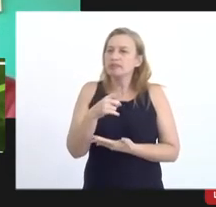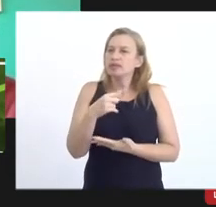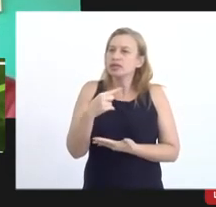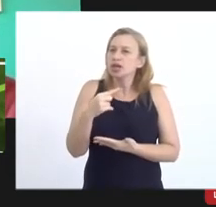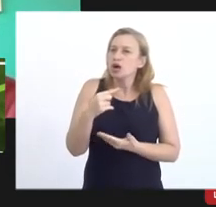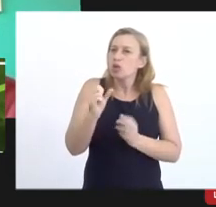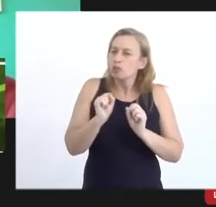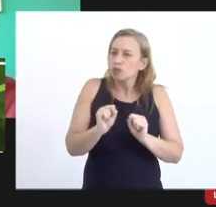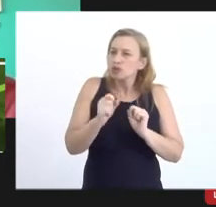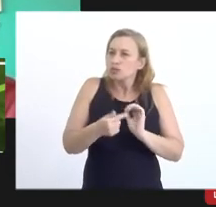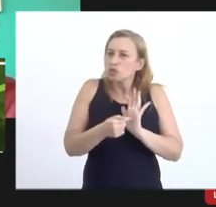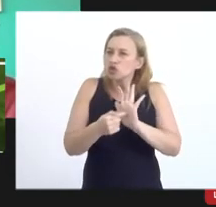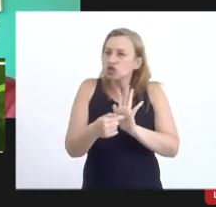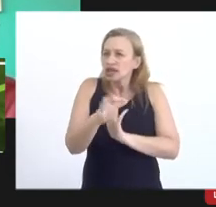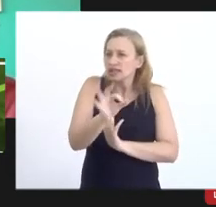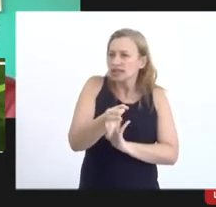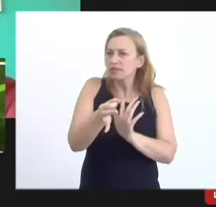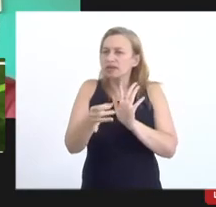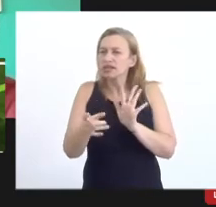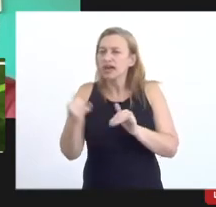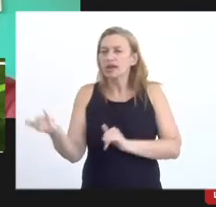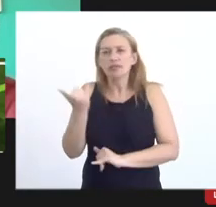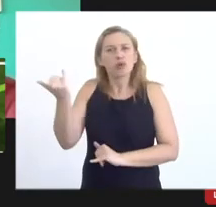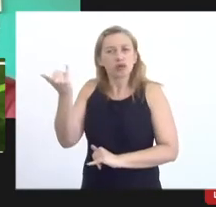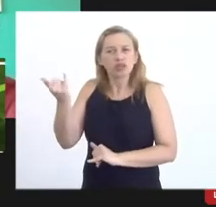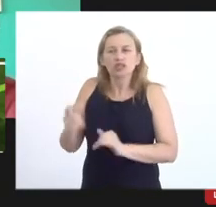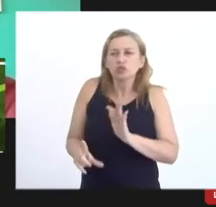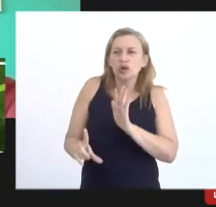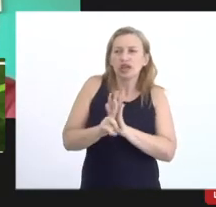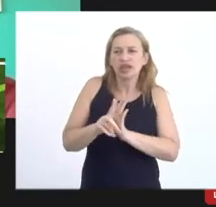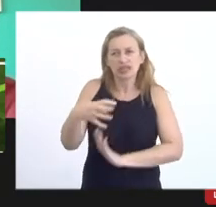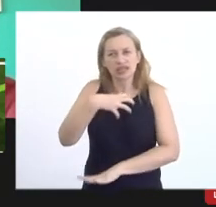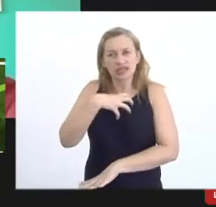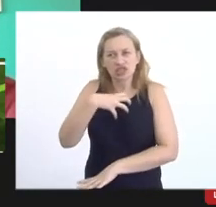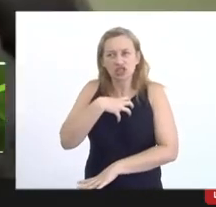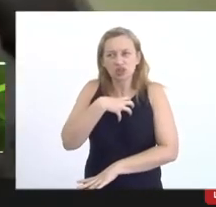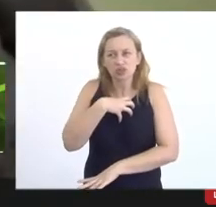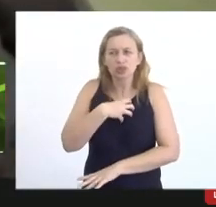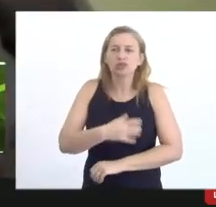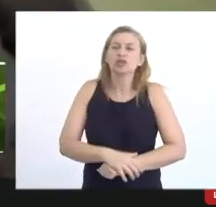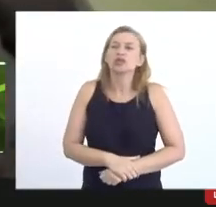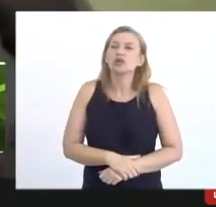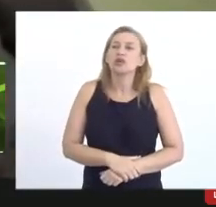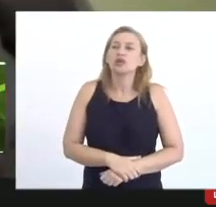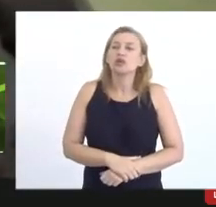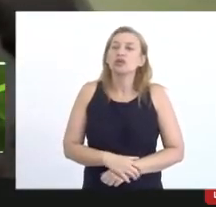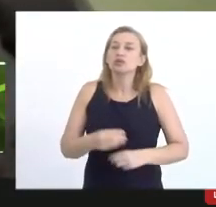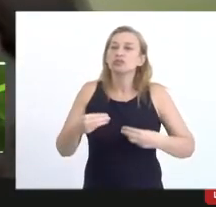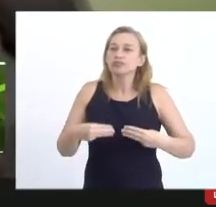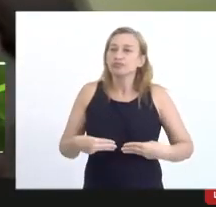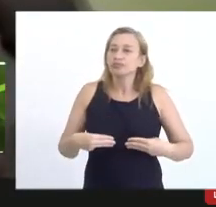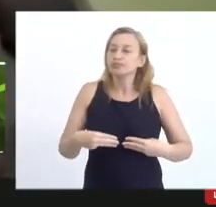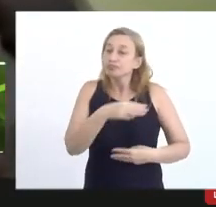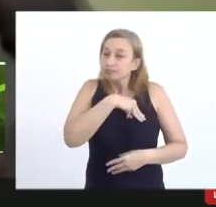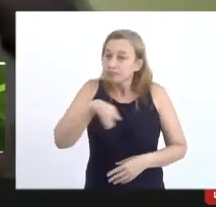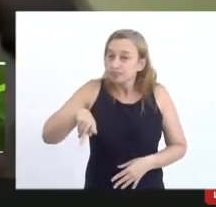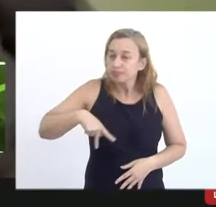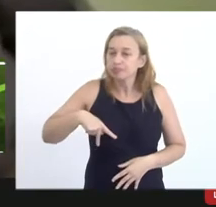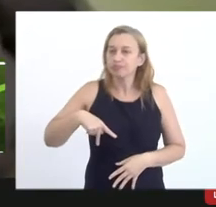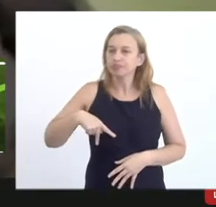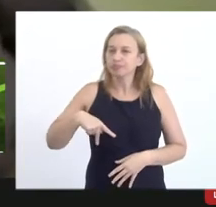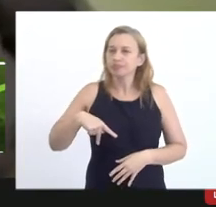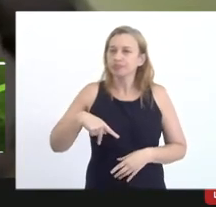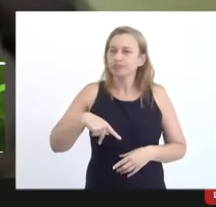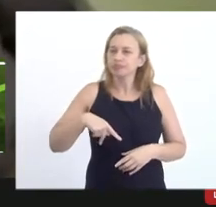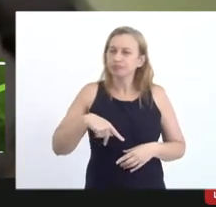demonstrar inclusive a importância de uma legislação nesse sentido que o Ministério Público nos questionou tá